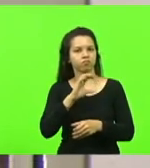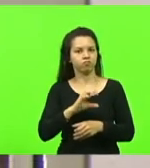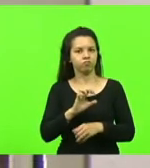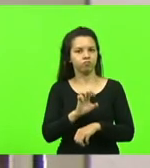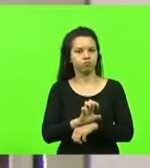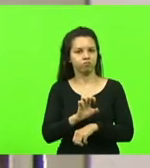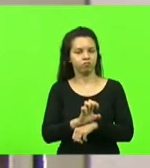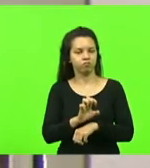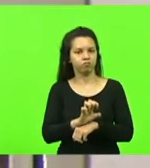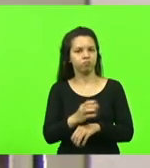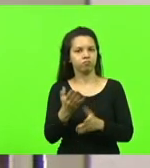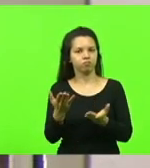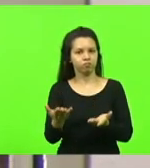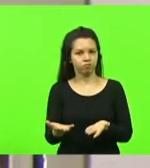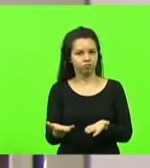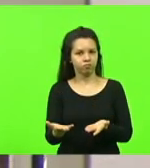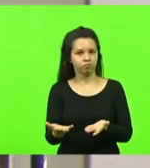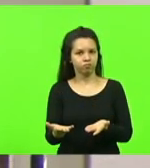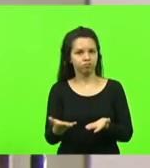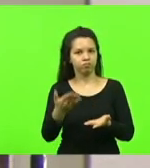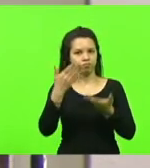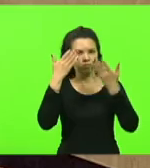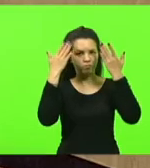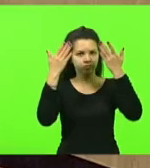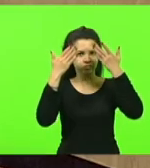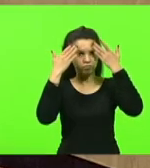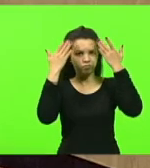palavra o líder do governo, o deputado José Milton Schaefer.